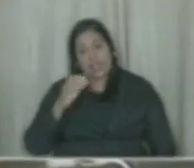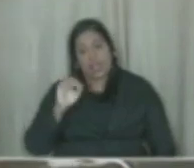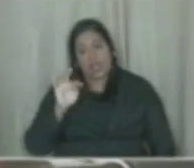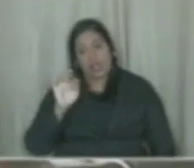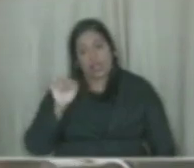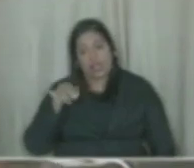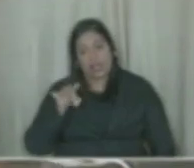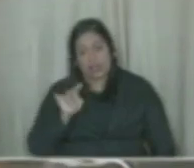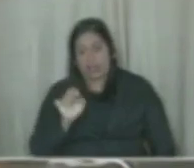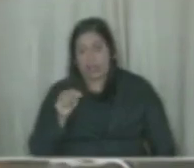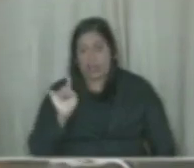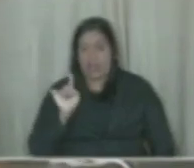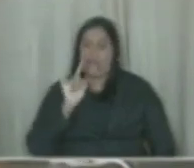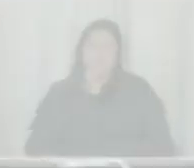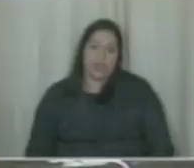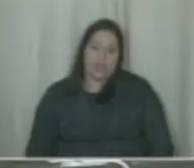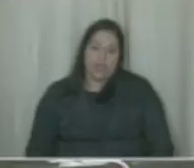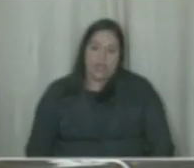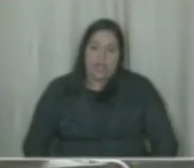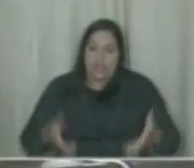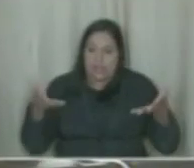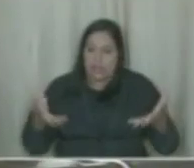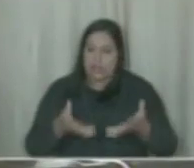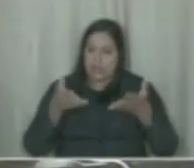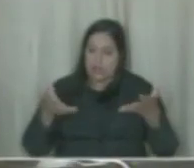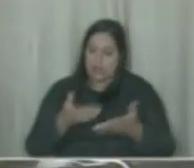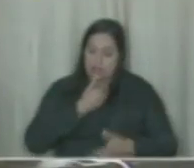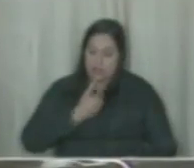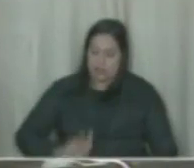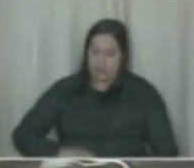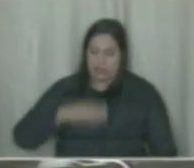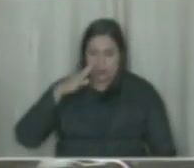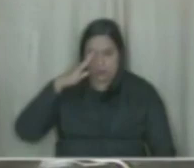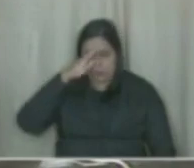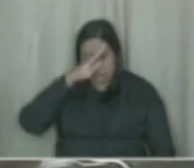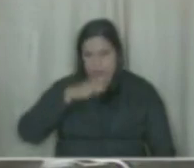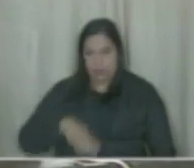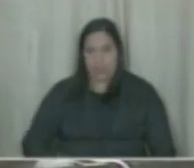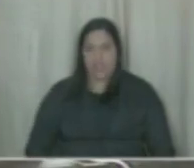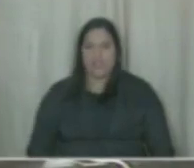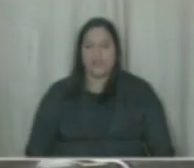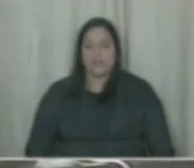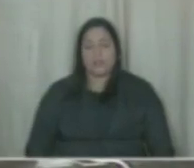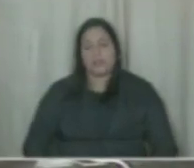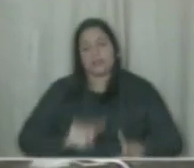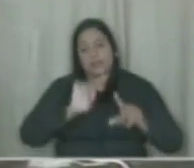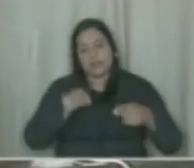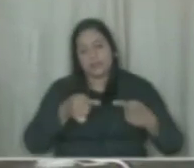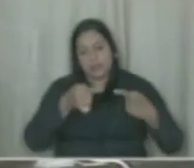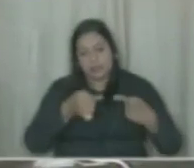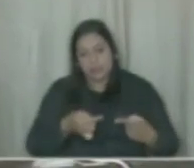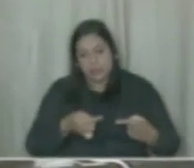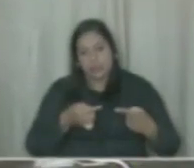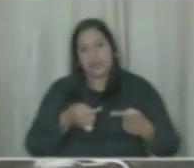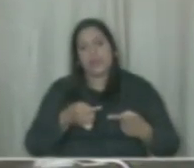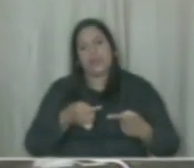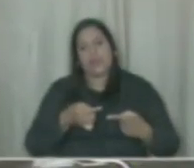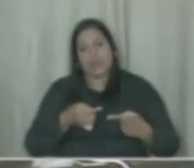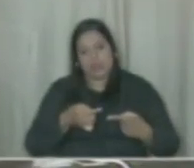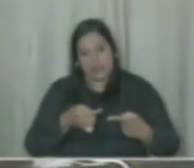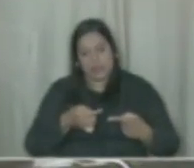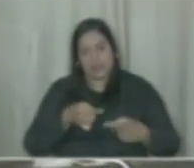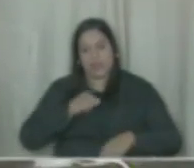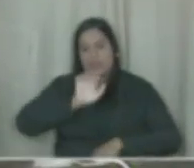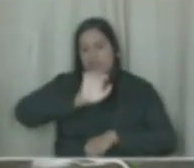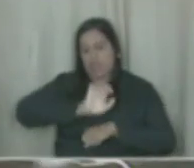por violência política. E nós queremos dizer que estamos aqui em defesa não só do Estado Democrático e do